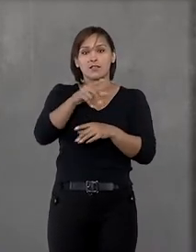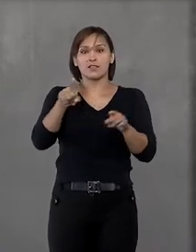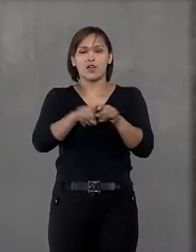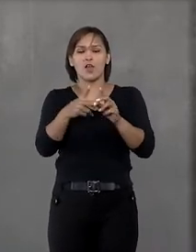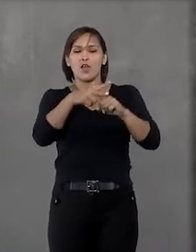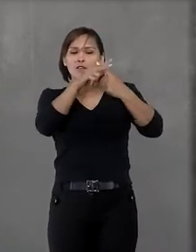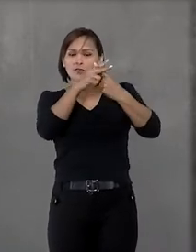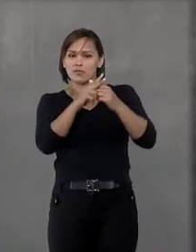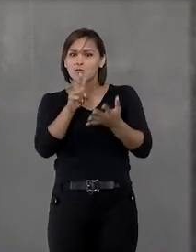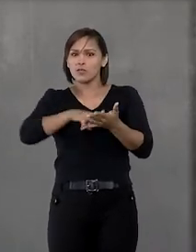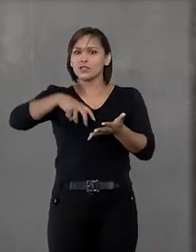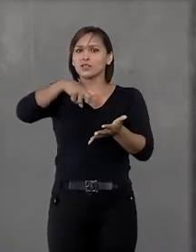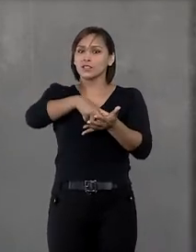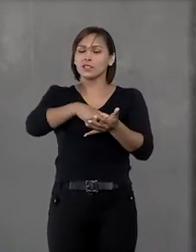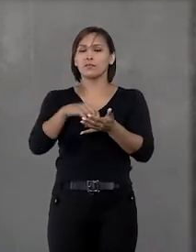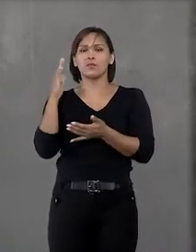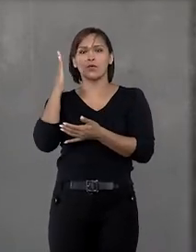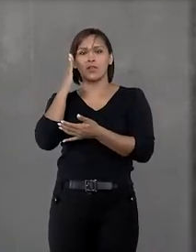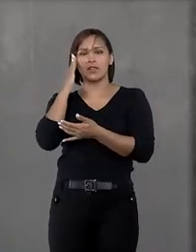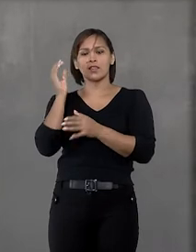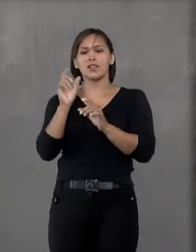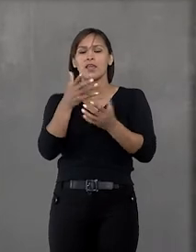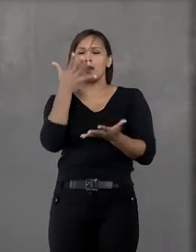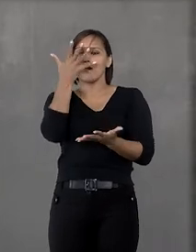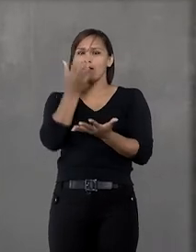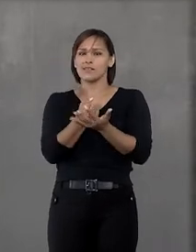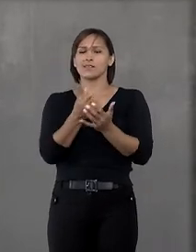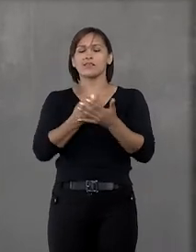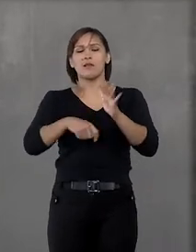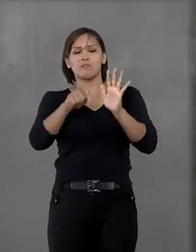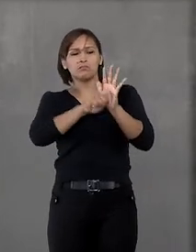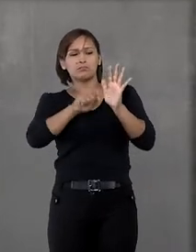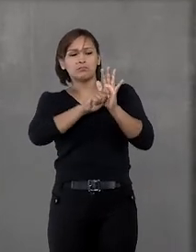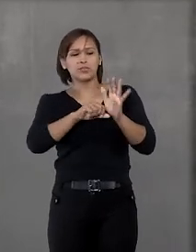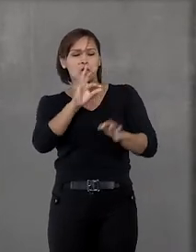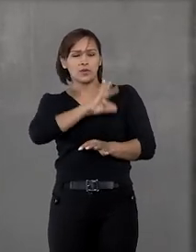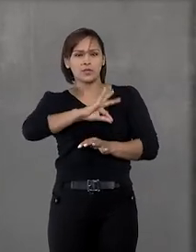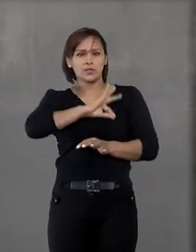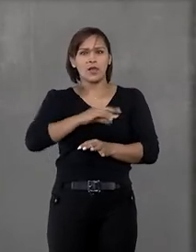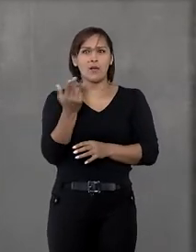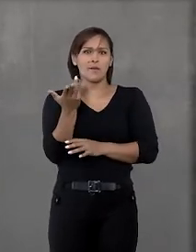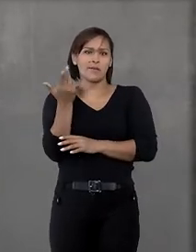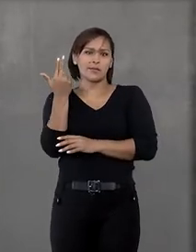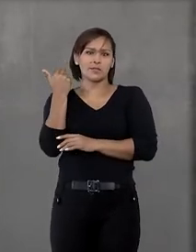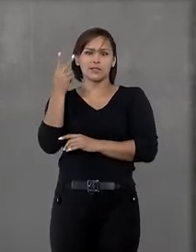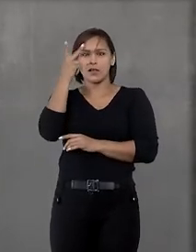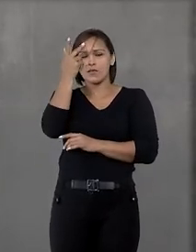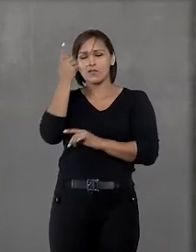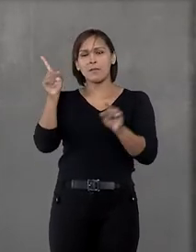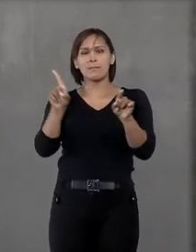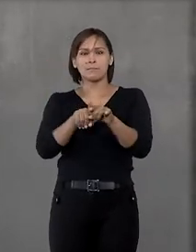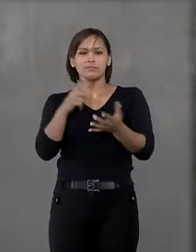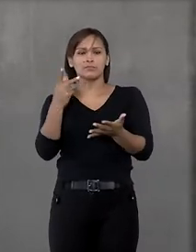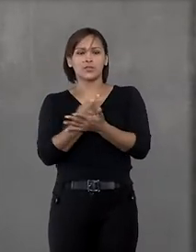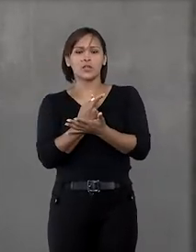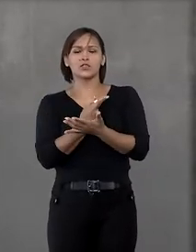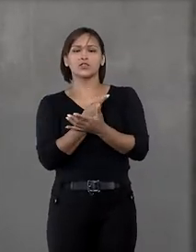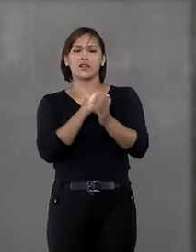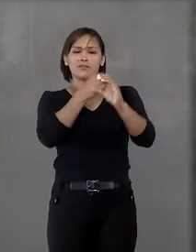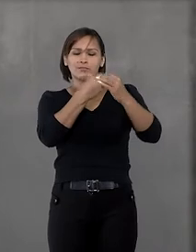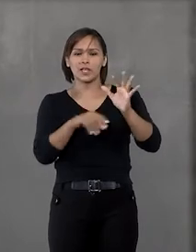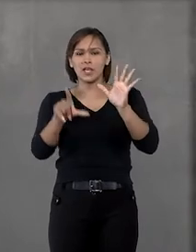reformou a sentença por entender que a admissão de policial com histórico de dependência química está subordinada à